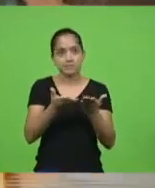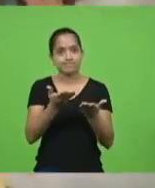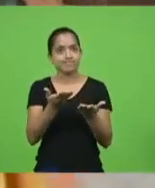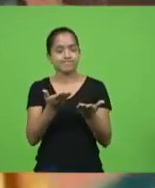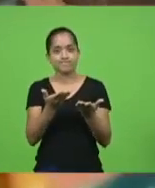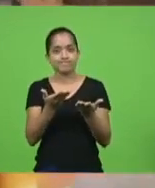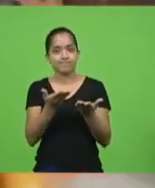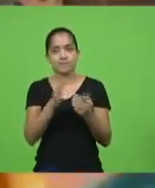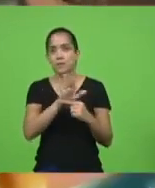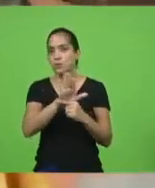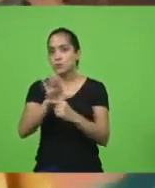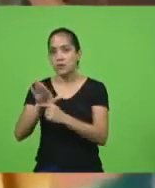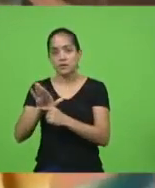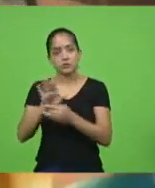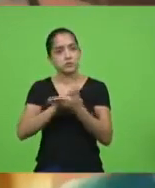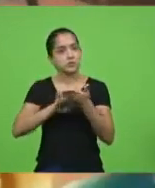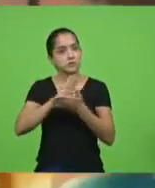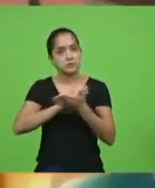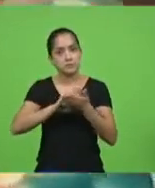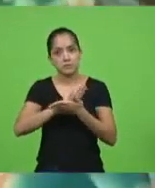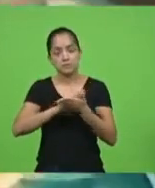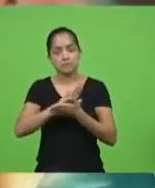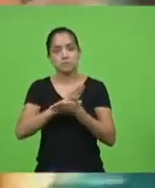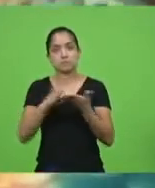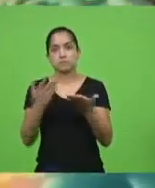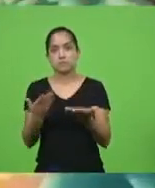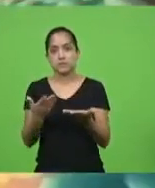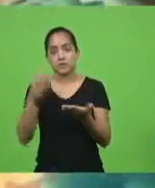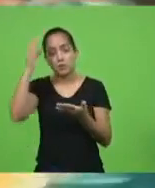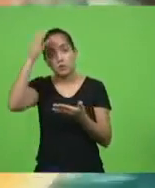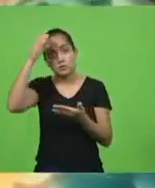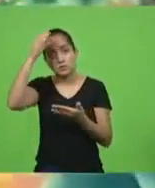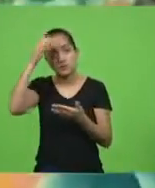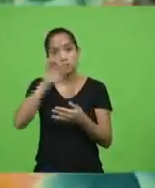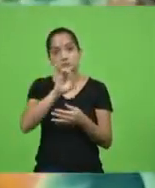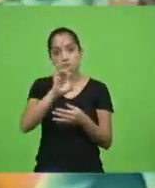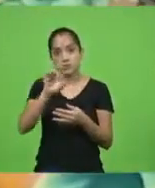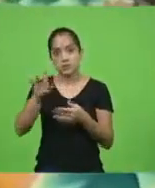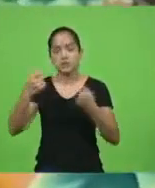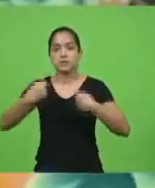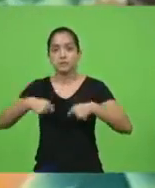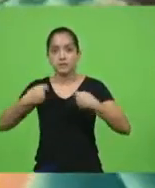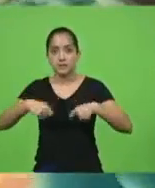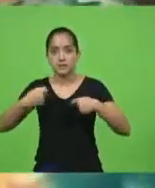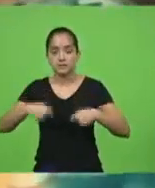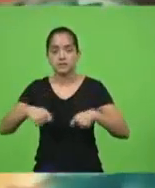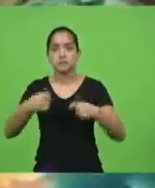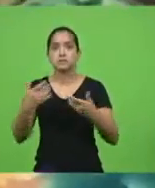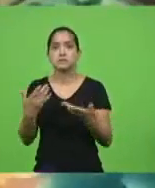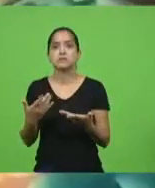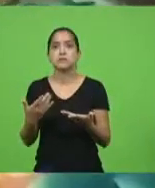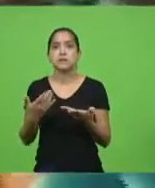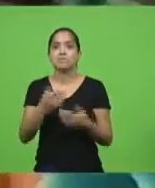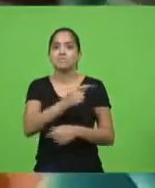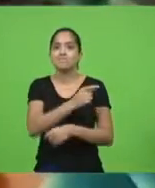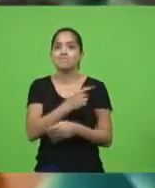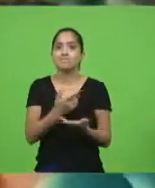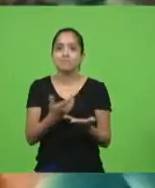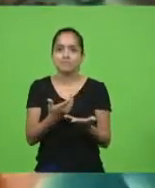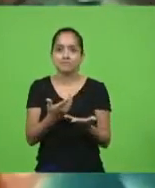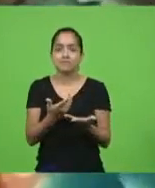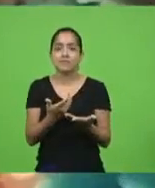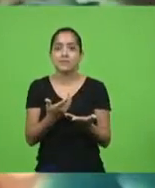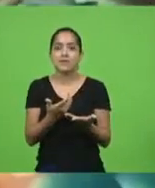não está colaborando, enquanto também não tiver essa conscientização, e nós não tivermos uma vacina, uma vacina,